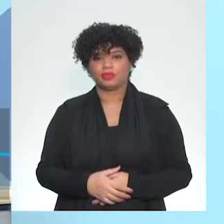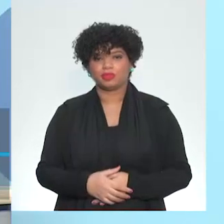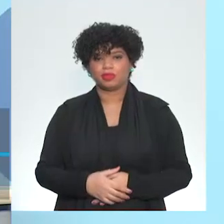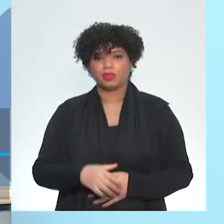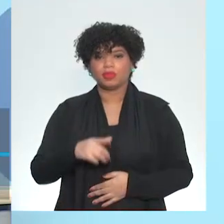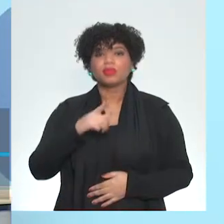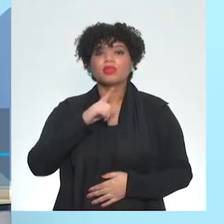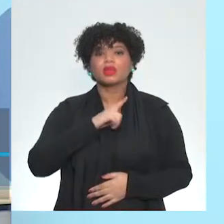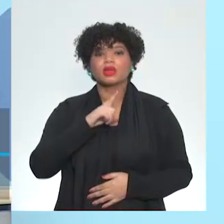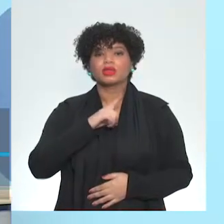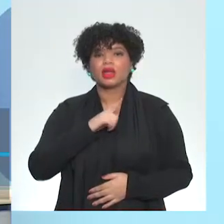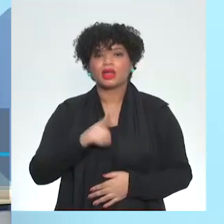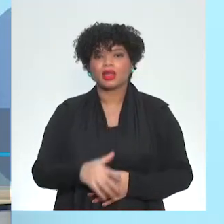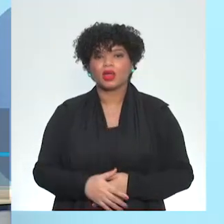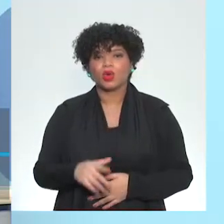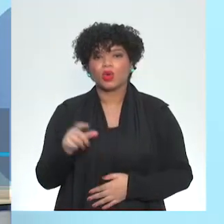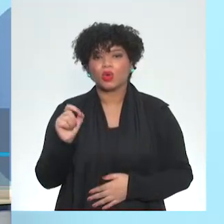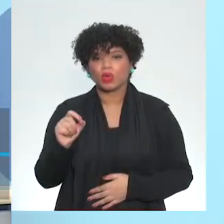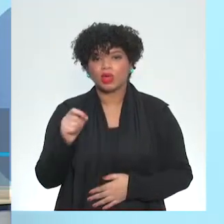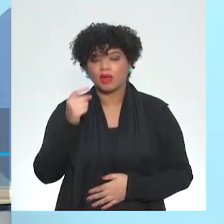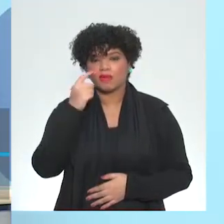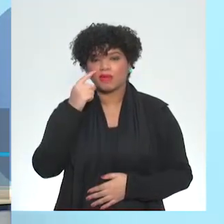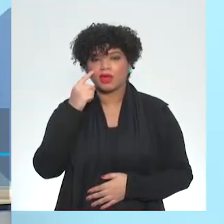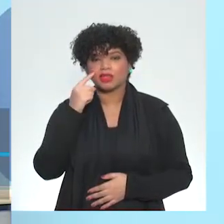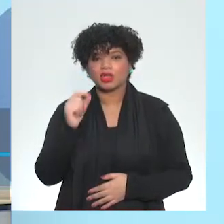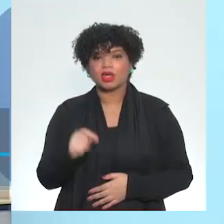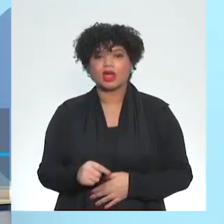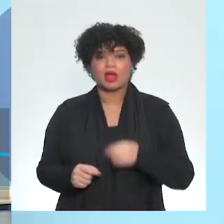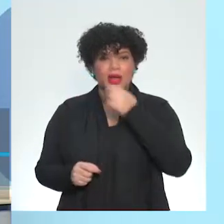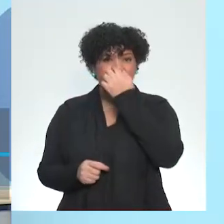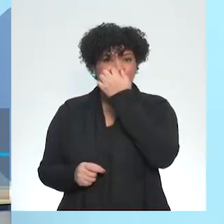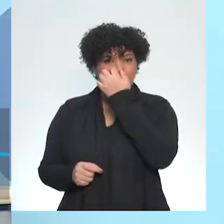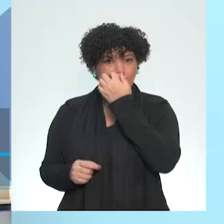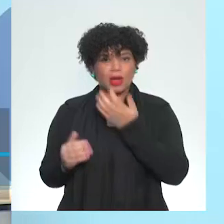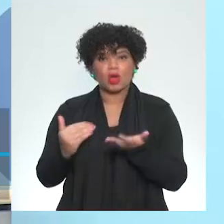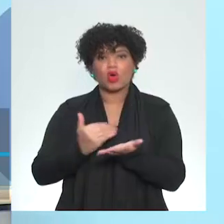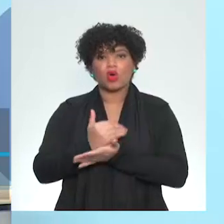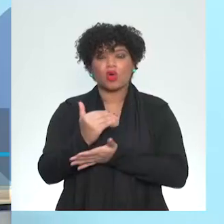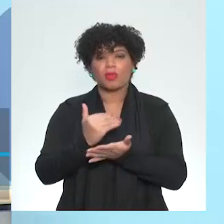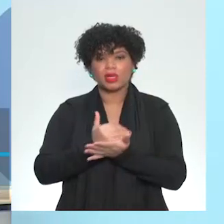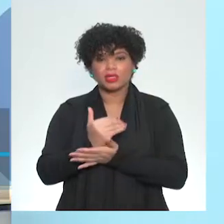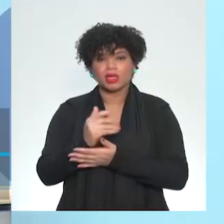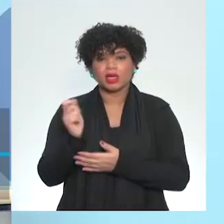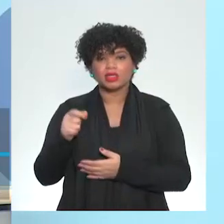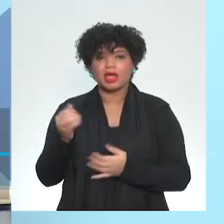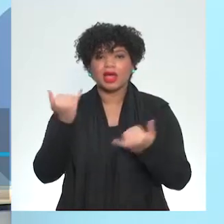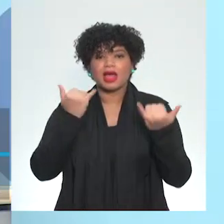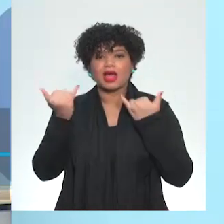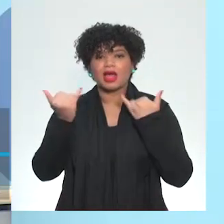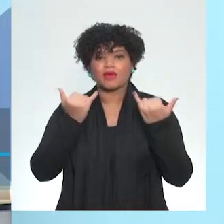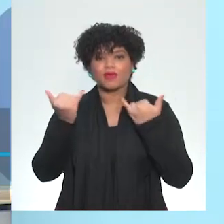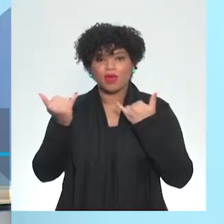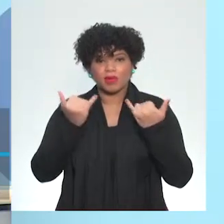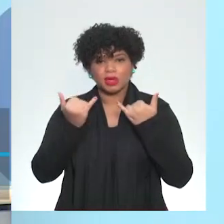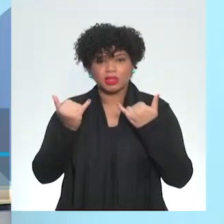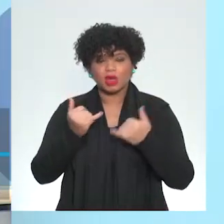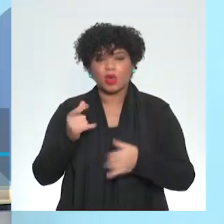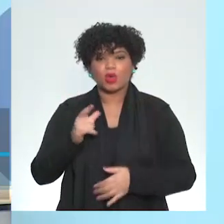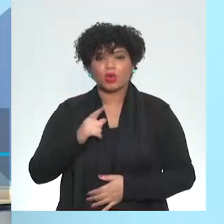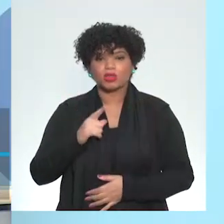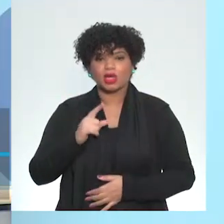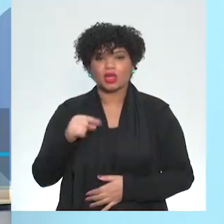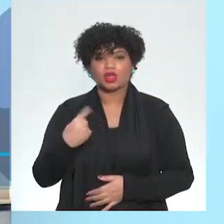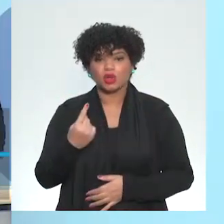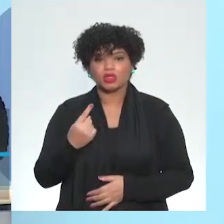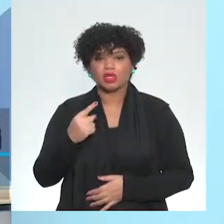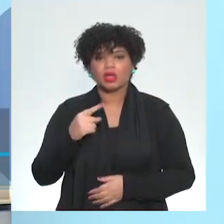Então, qual é a informação inicial, né? Para eu conseguir fazer, qual é a primeira informação que você tem que captar, ou que você tem